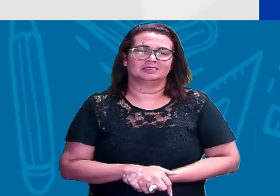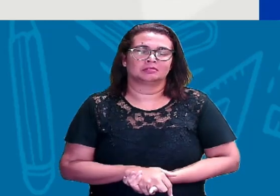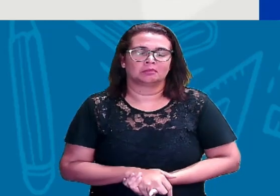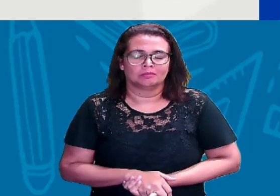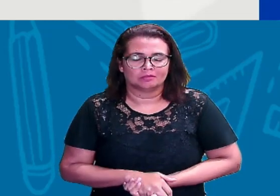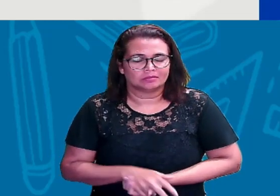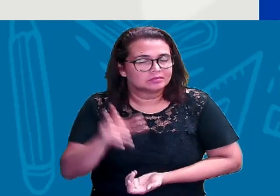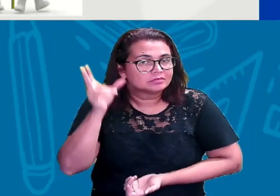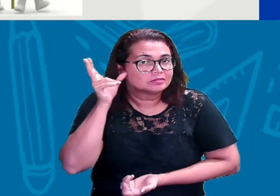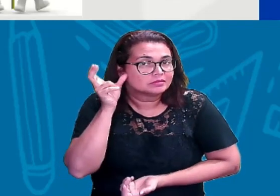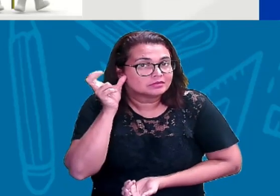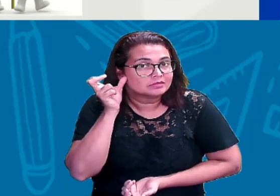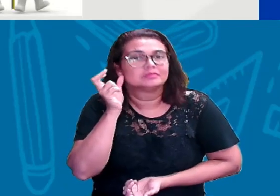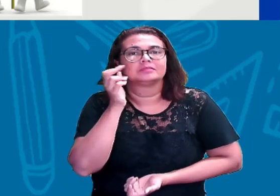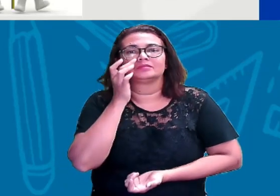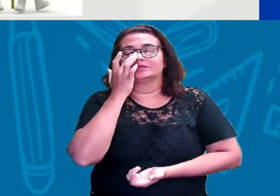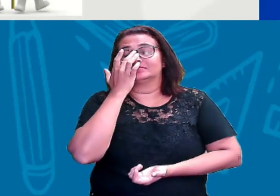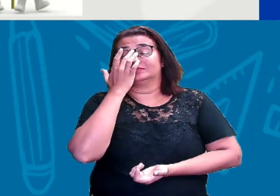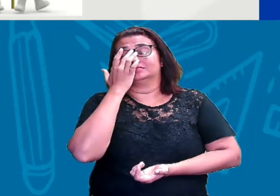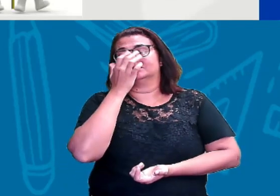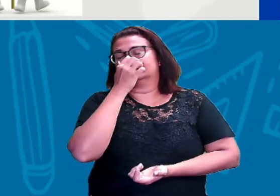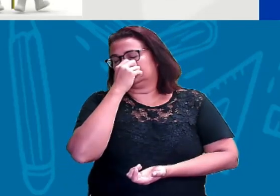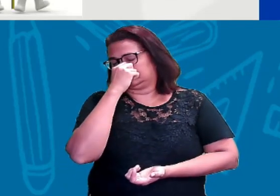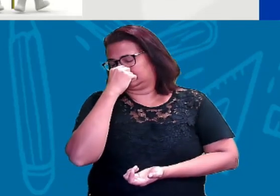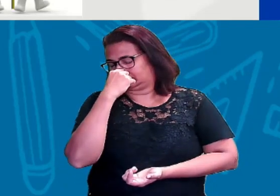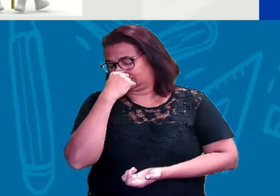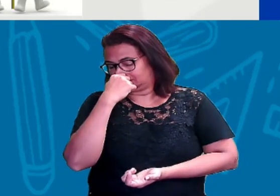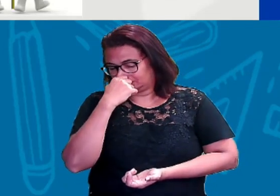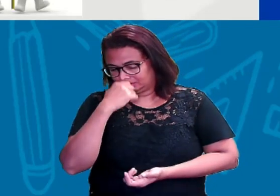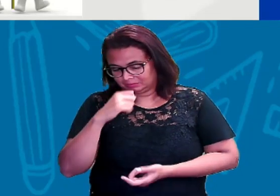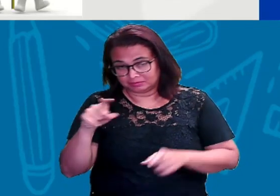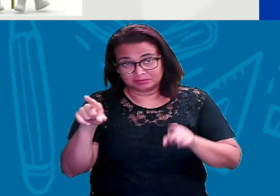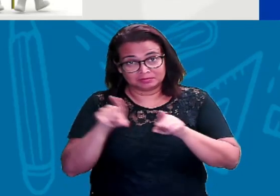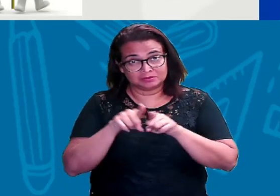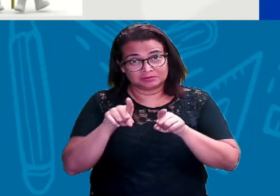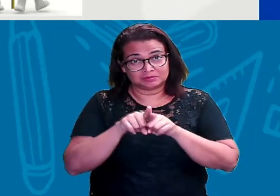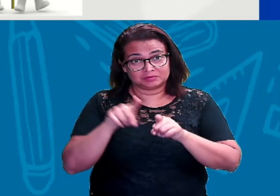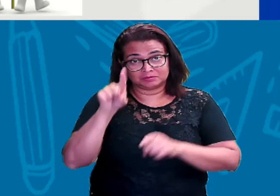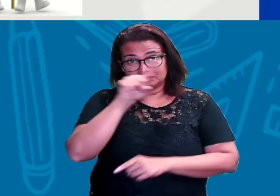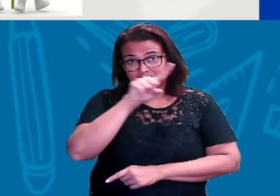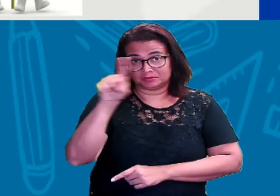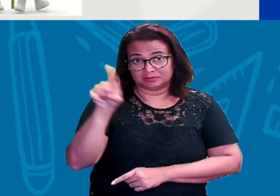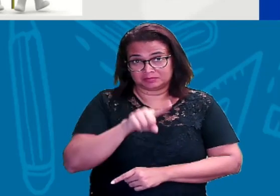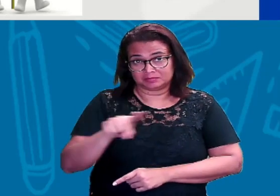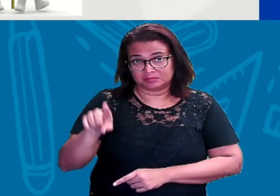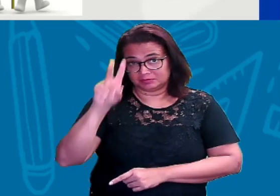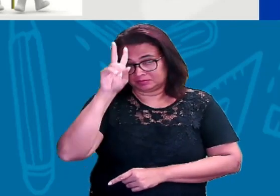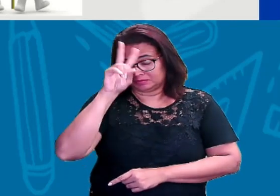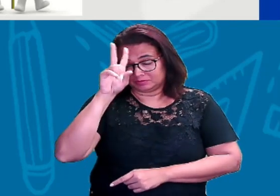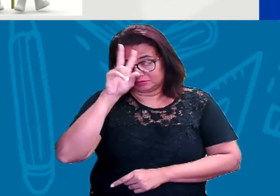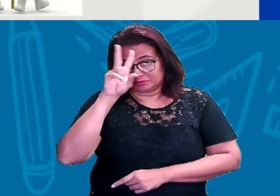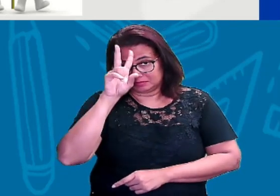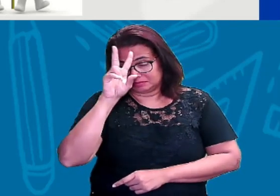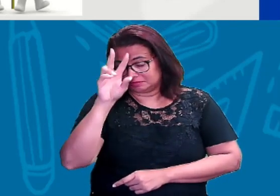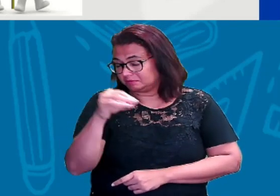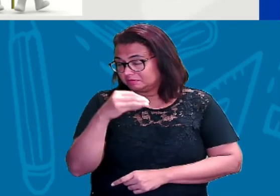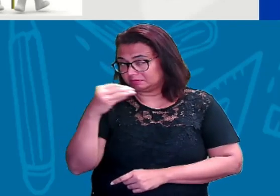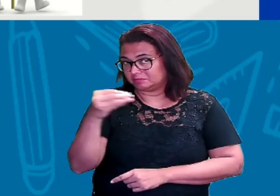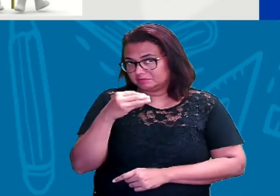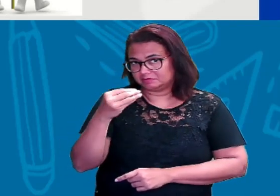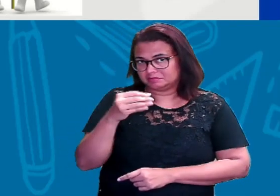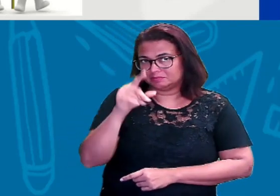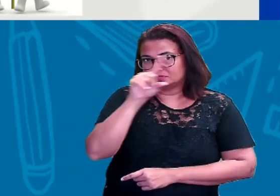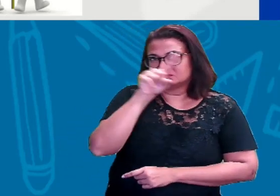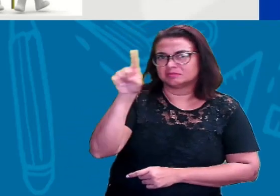nós temos também outras particularidades, tá? Que é o caso da letra Z. Lembra que eu falei para vocês que ficassem ligadinho na letra Z?